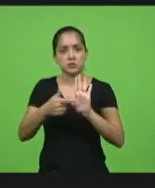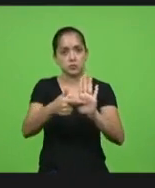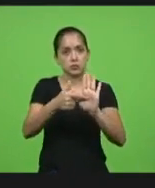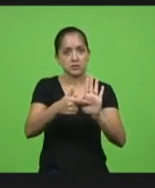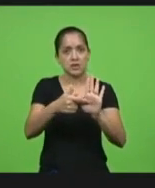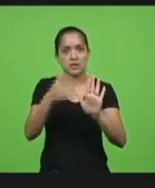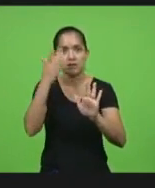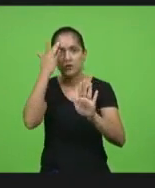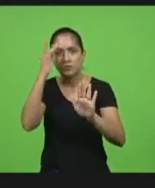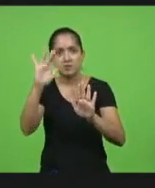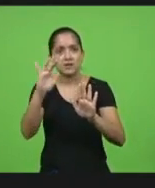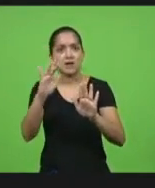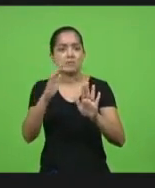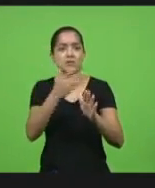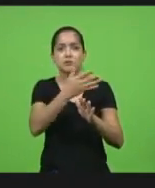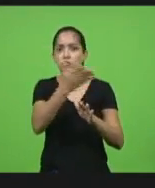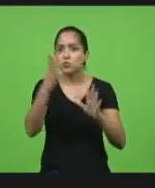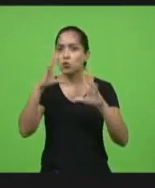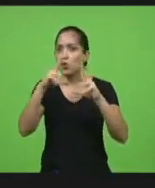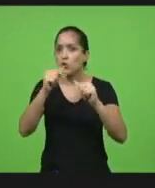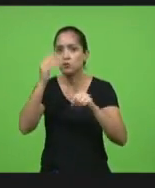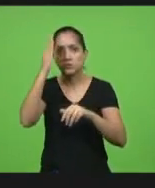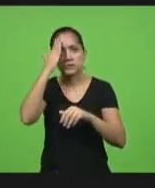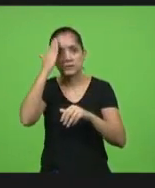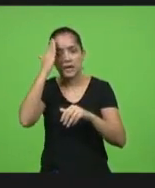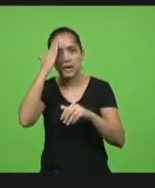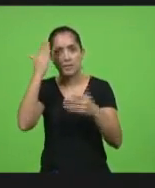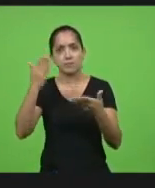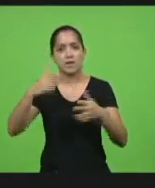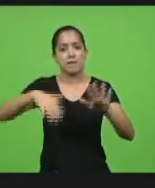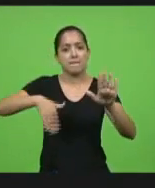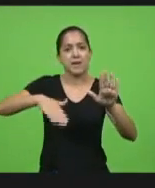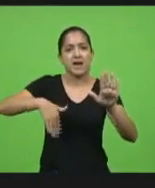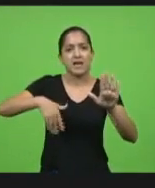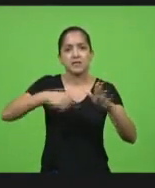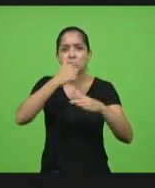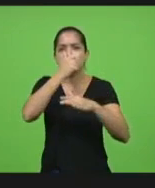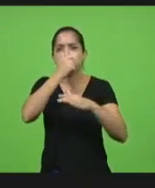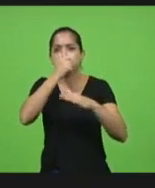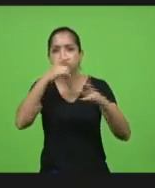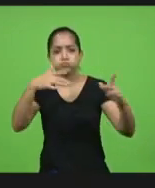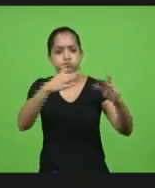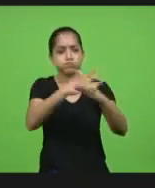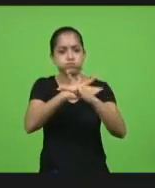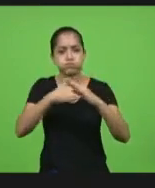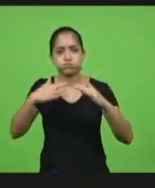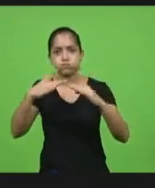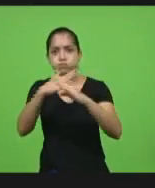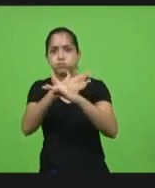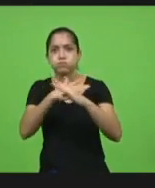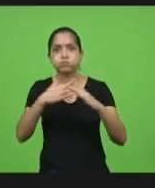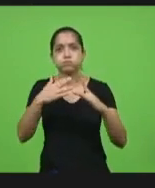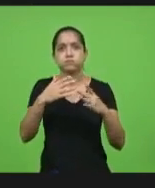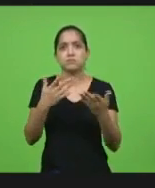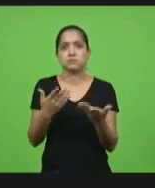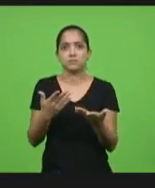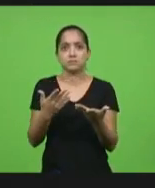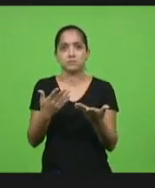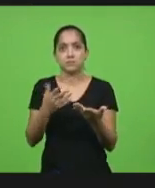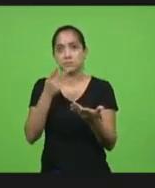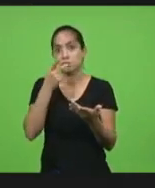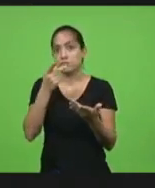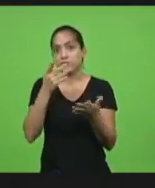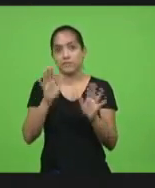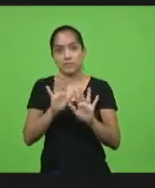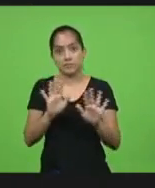não é pra aglomerar tu vai na praia praias lotadas inclusive não pode falar da praia aqui da nossa praia aqui de São